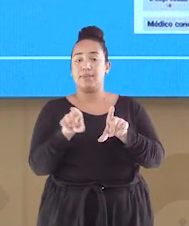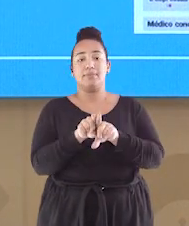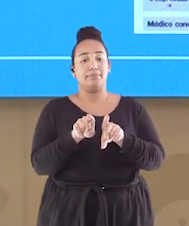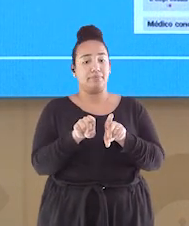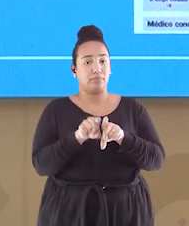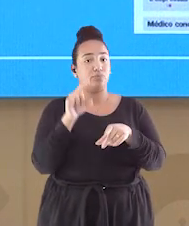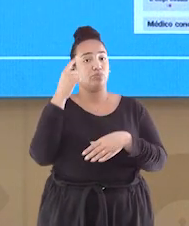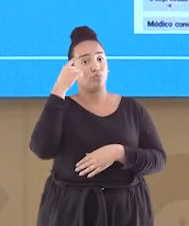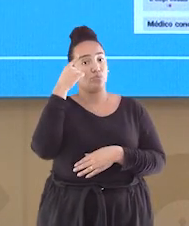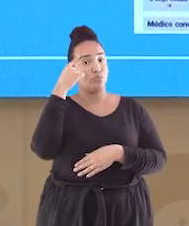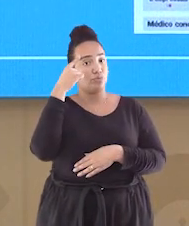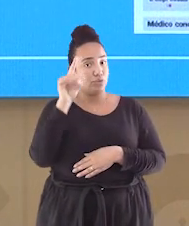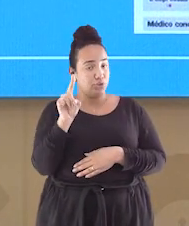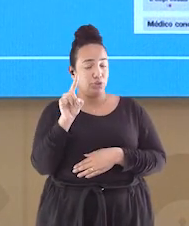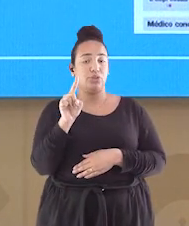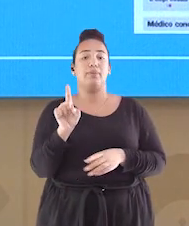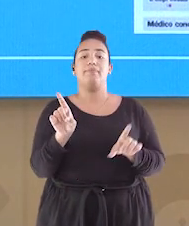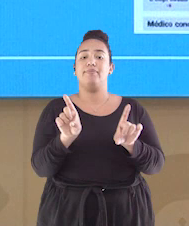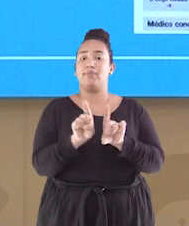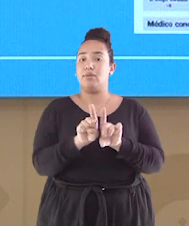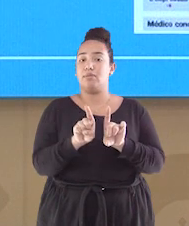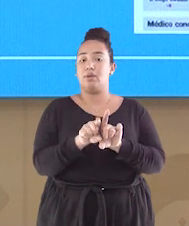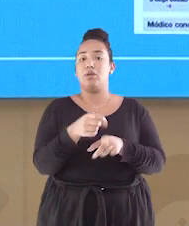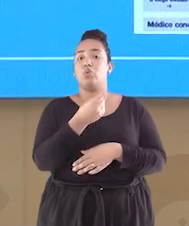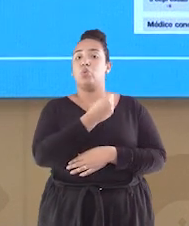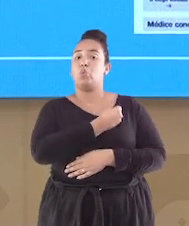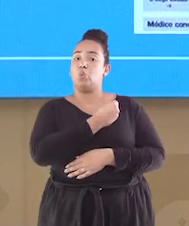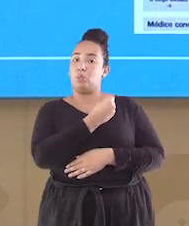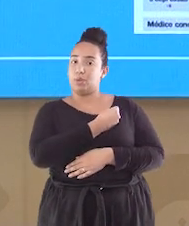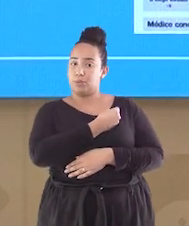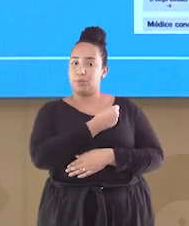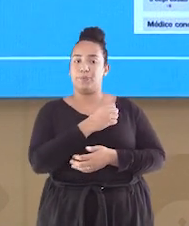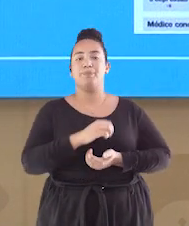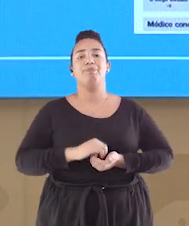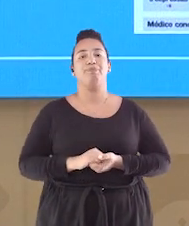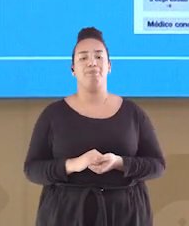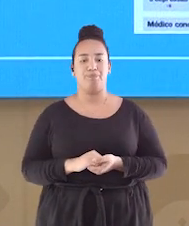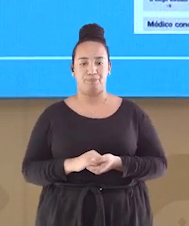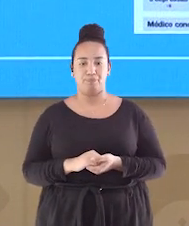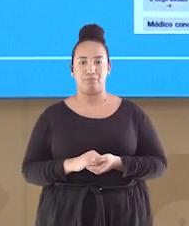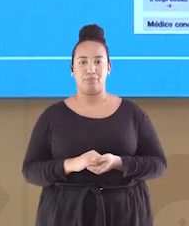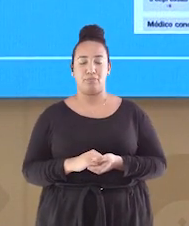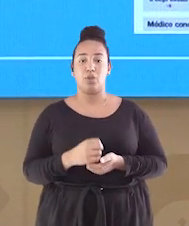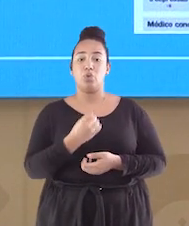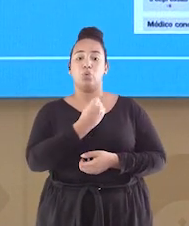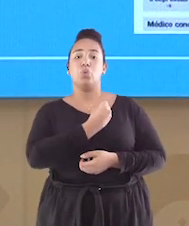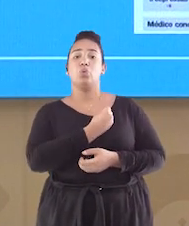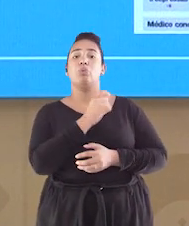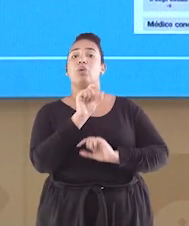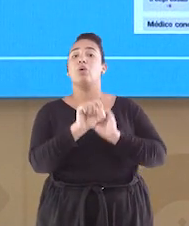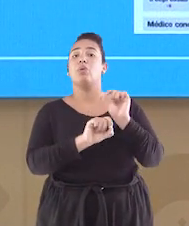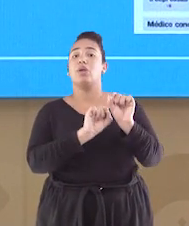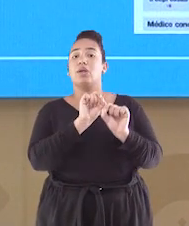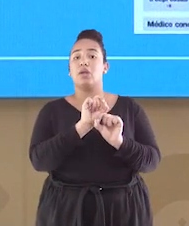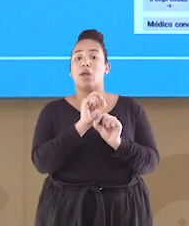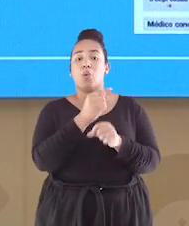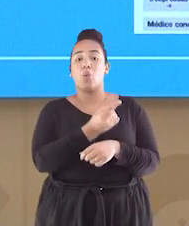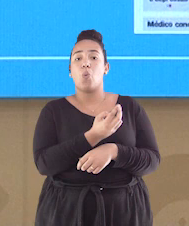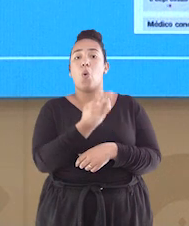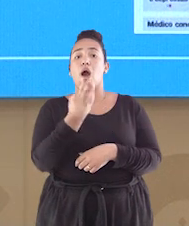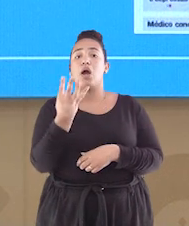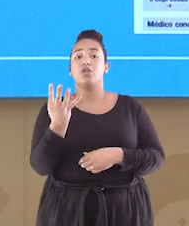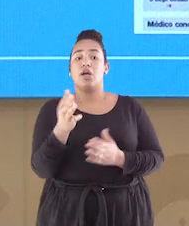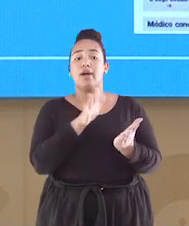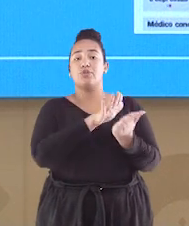data que o jornal foi escrito e o número. O número é a quantidade de jornais que já foram publicados,